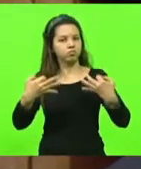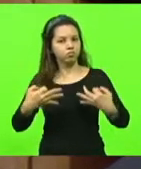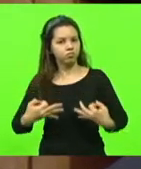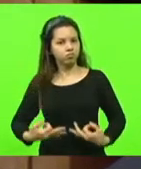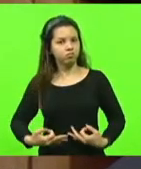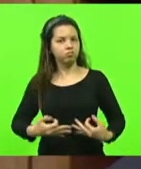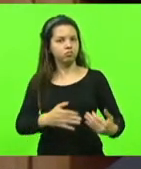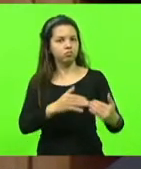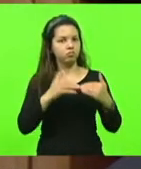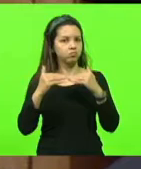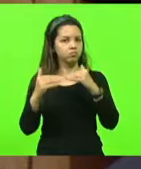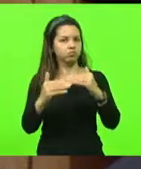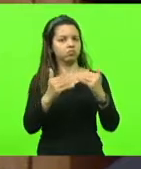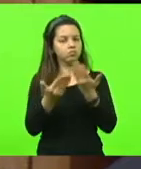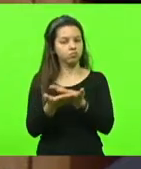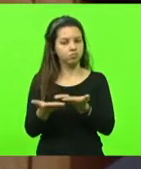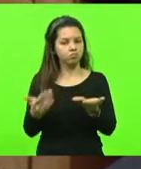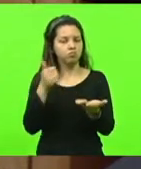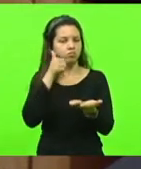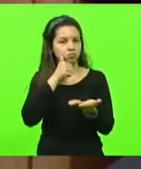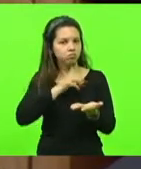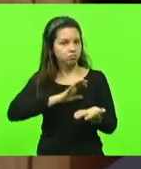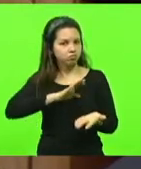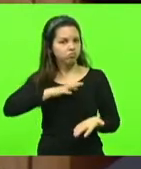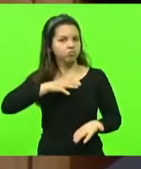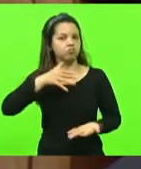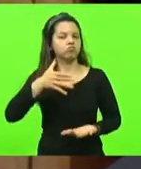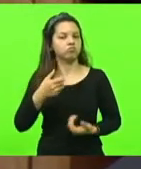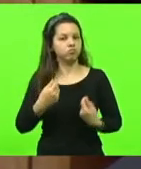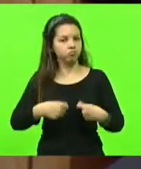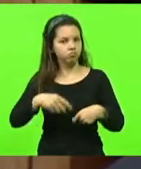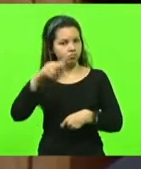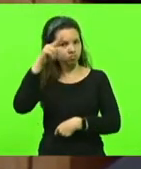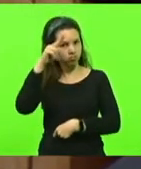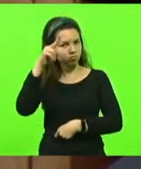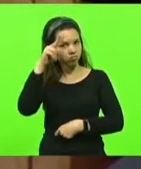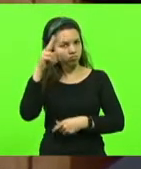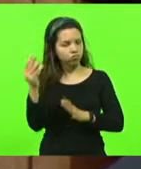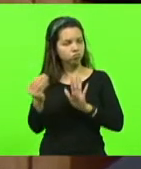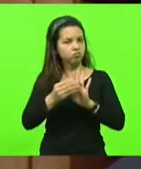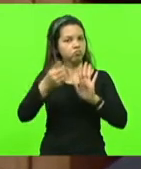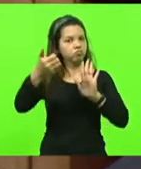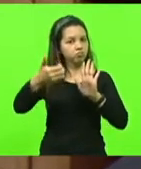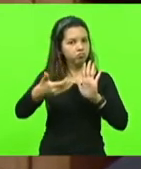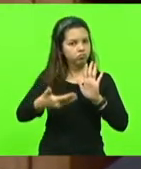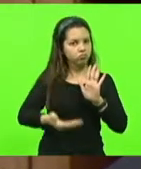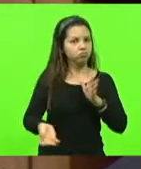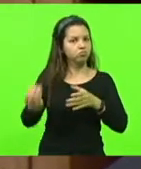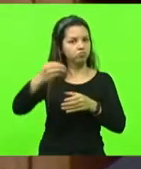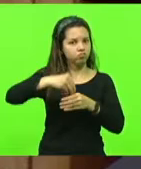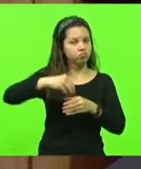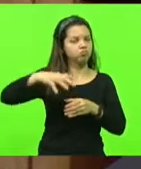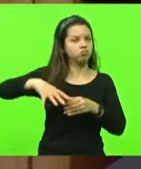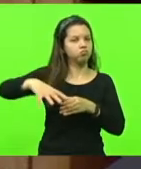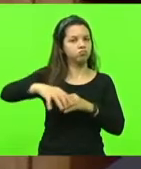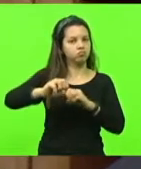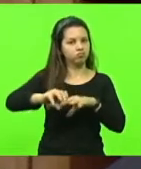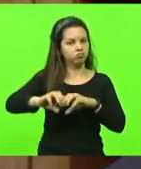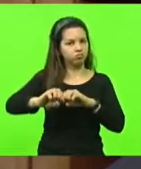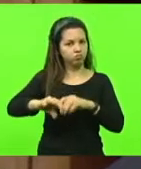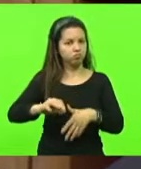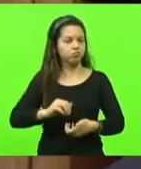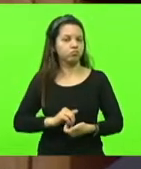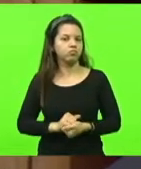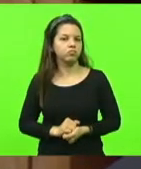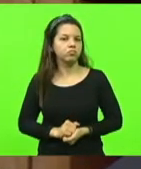equânime. Essas mulheres guerreiras, elas precisam ter suas histórias contadas. dentro das unidades de ensino. E